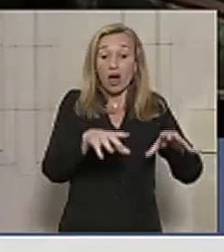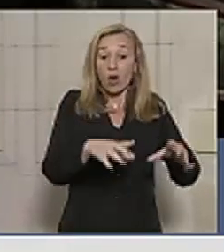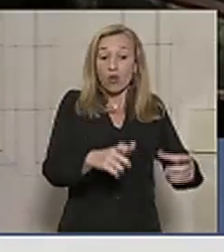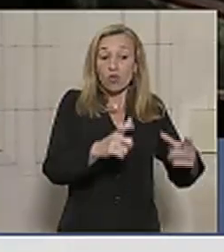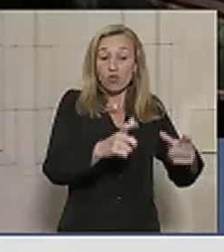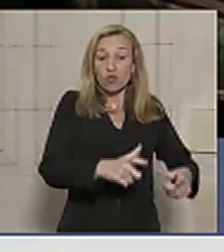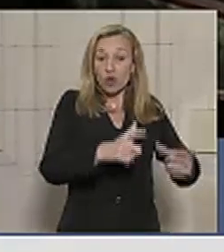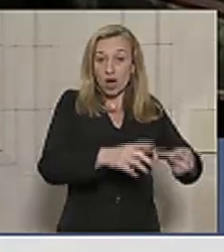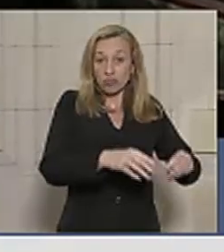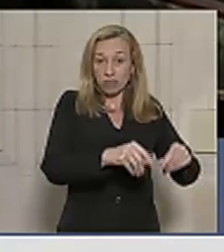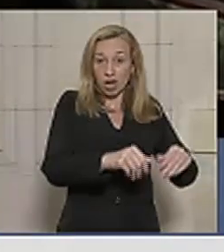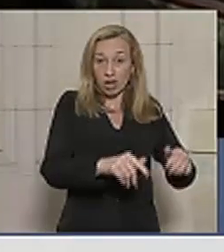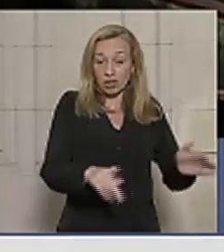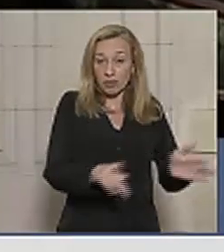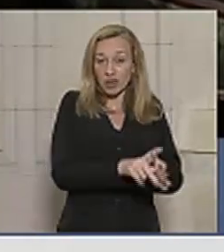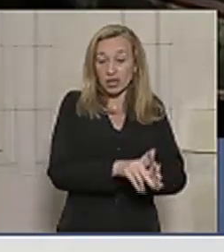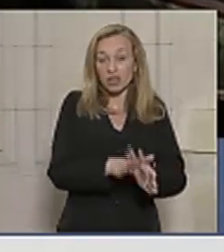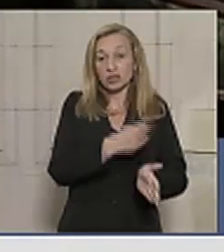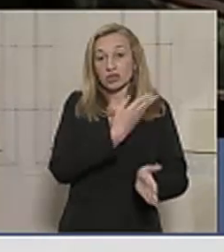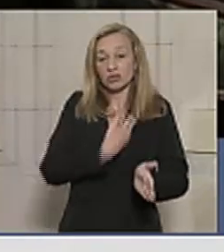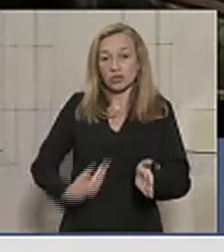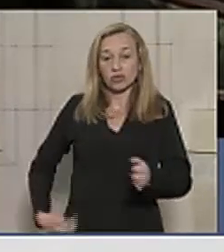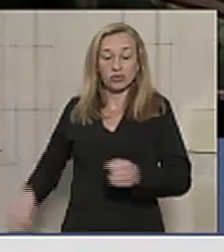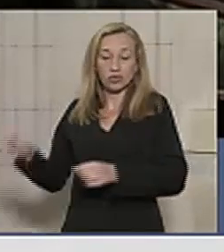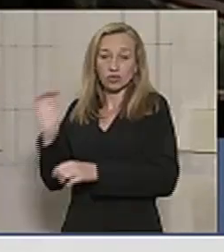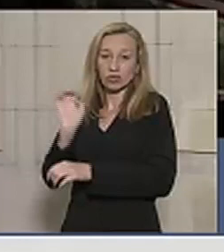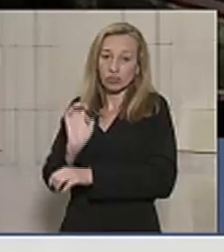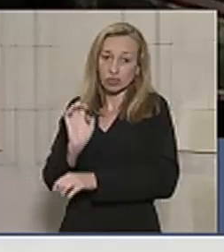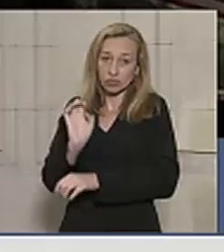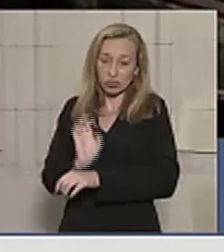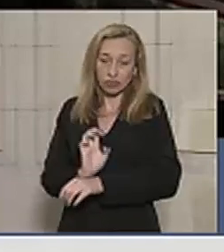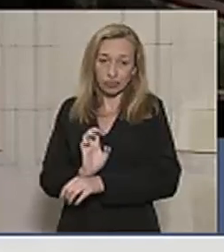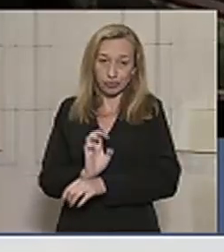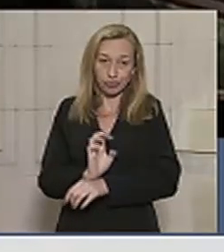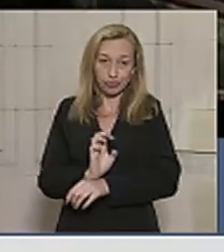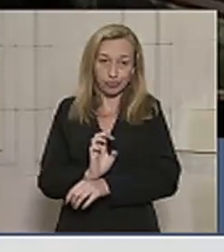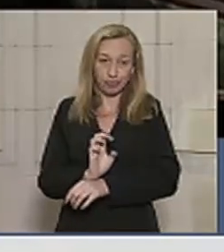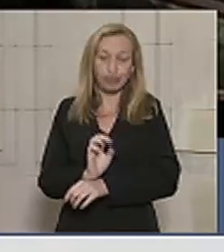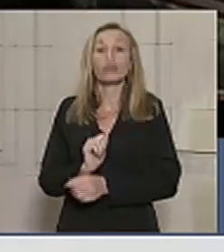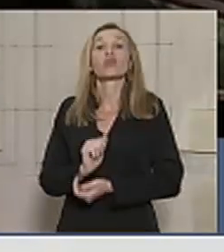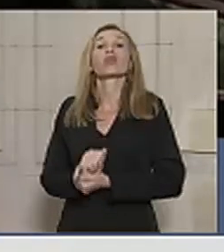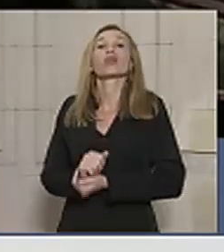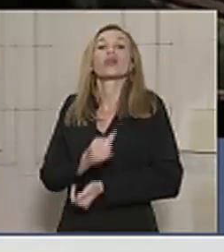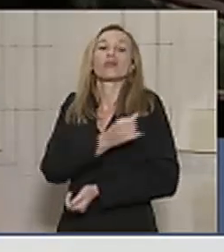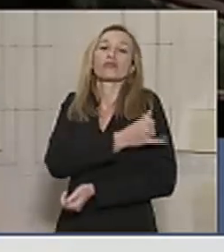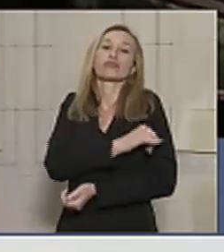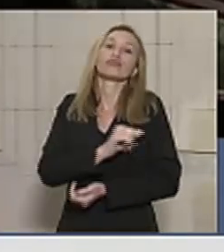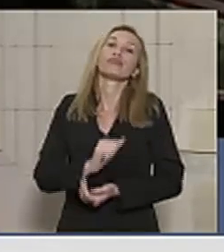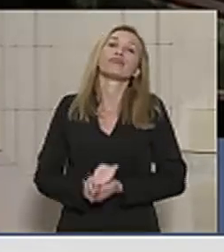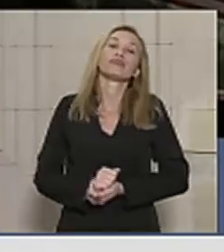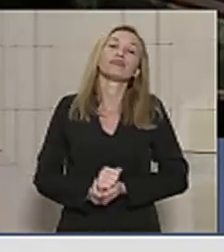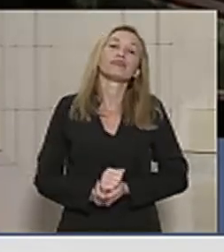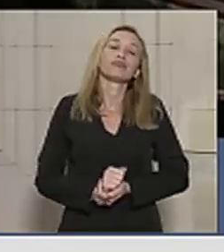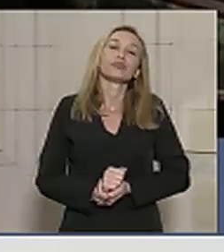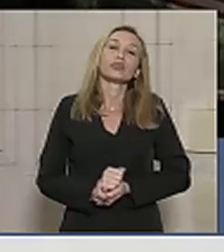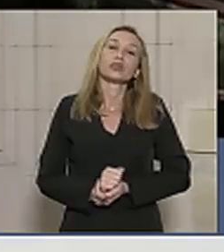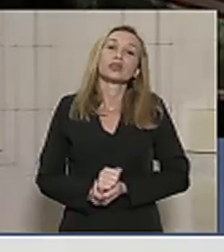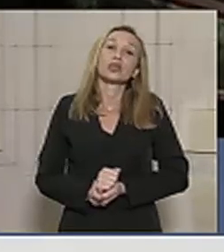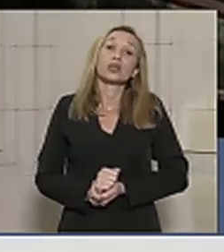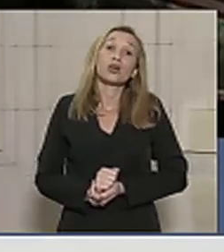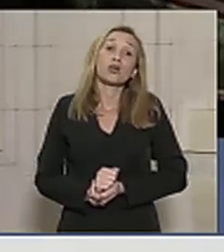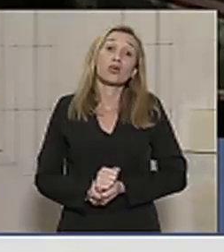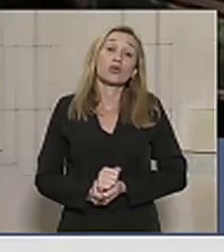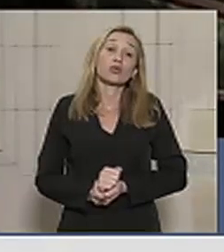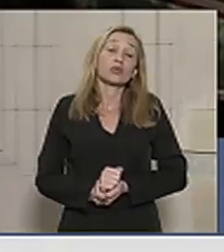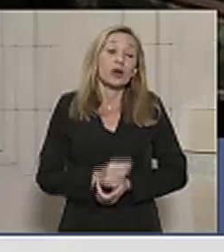do Rio de Janeiro, abandonado e ilegalmente ocupado por indivíduos